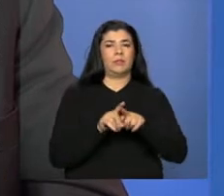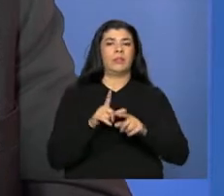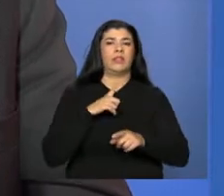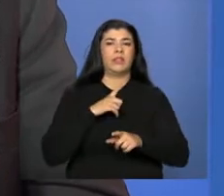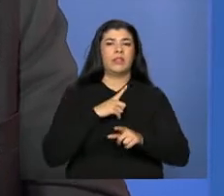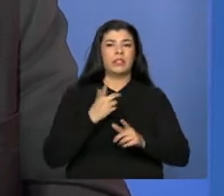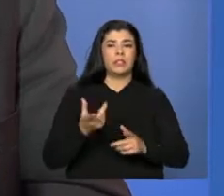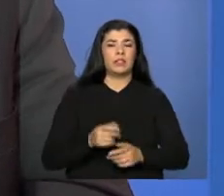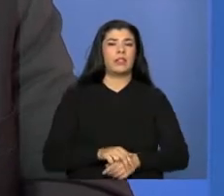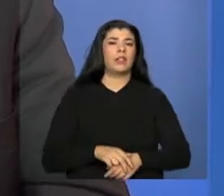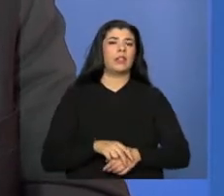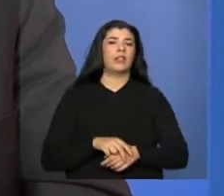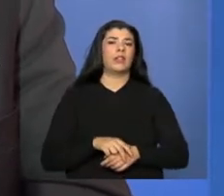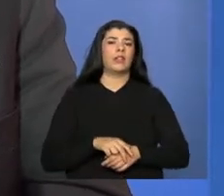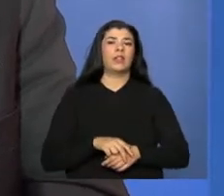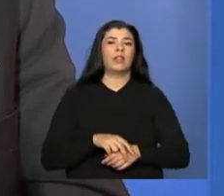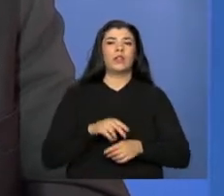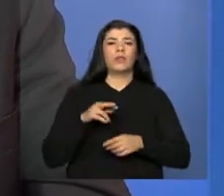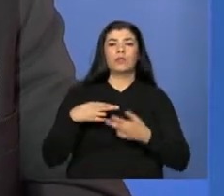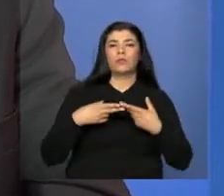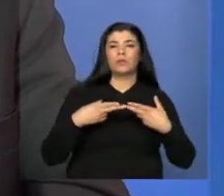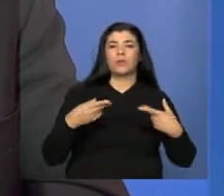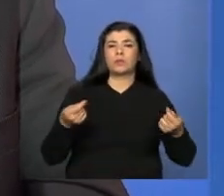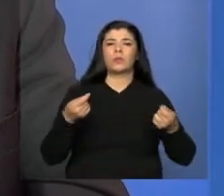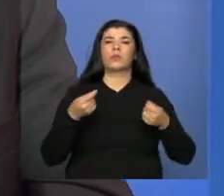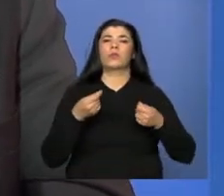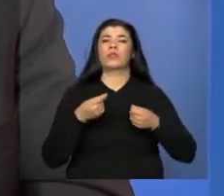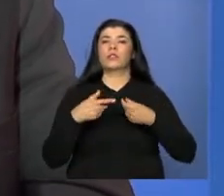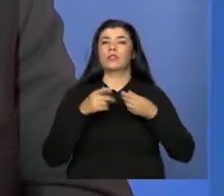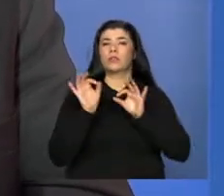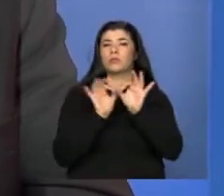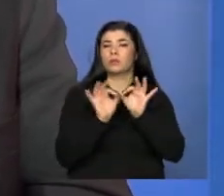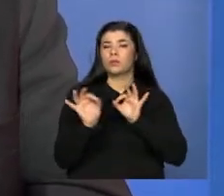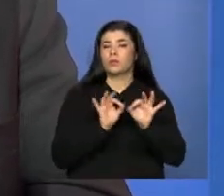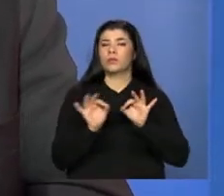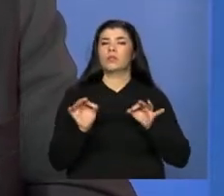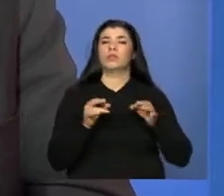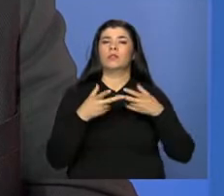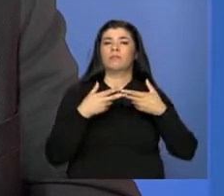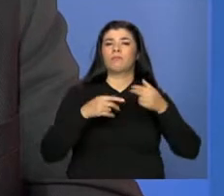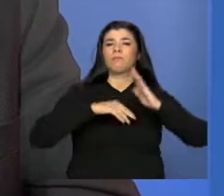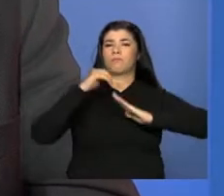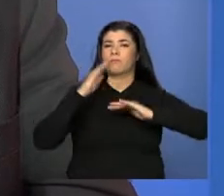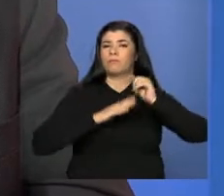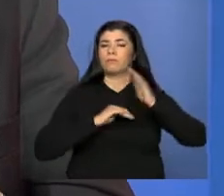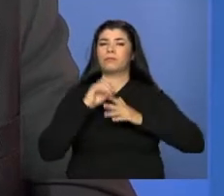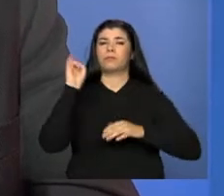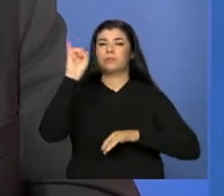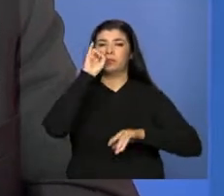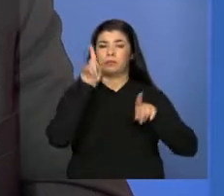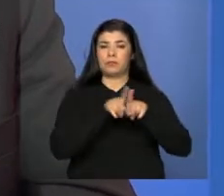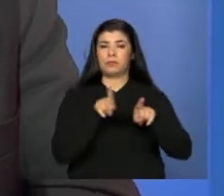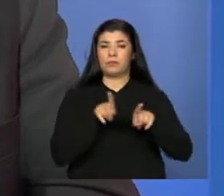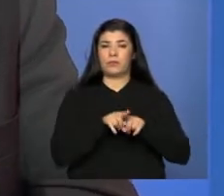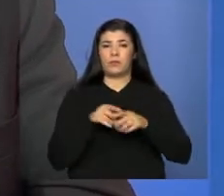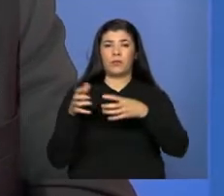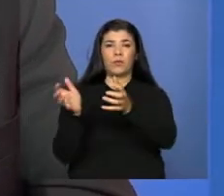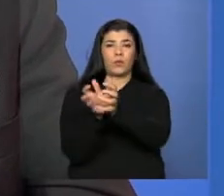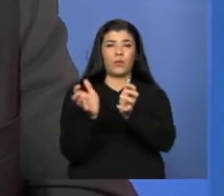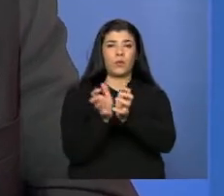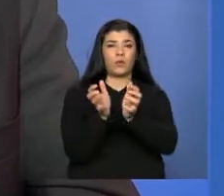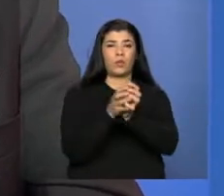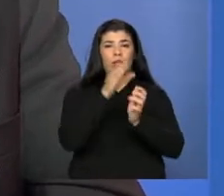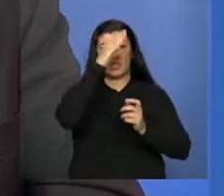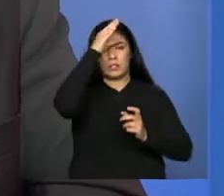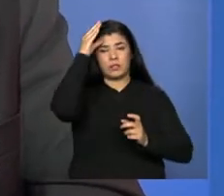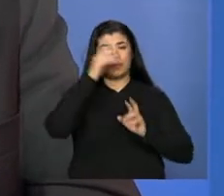em ações pontuais, fragmentadas, desarticuladas, ações clientelistas, ações